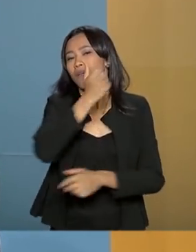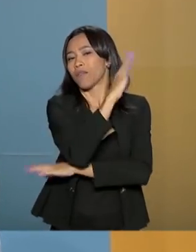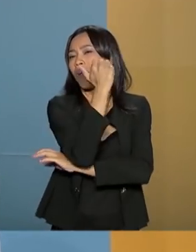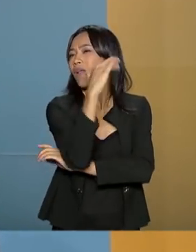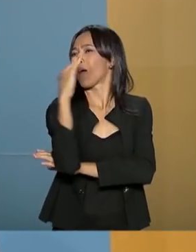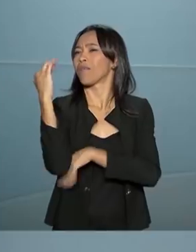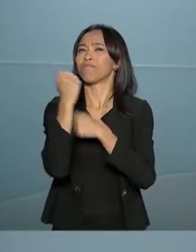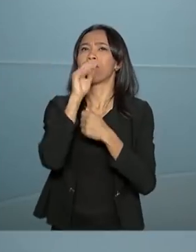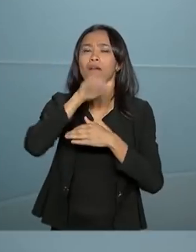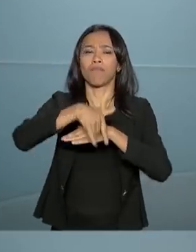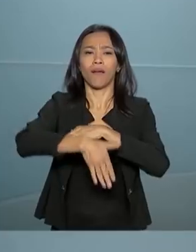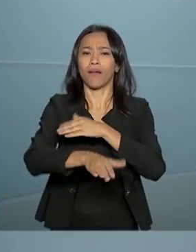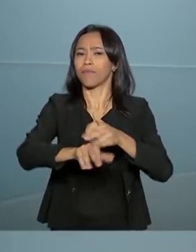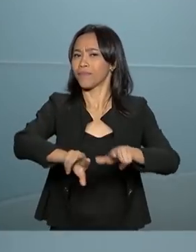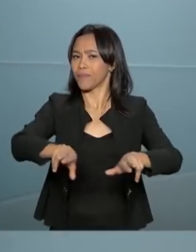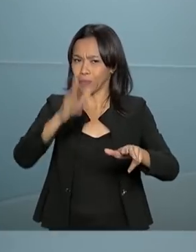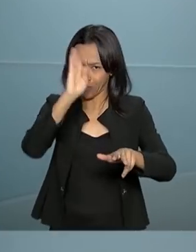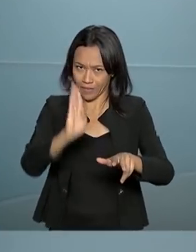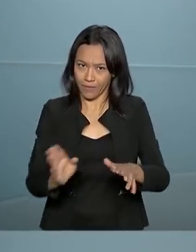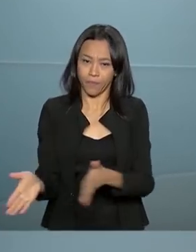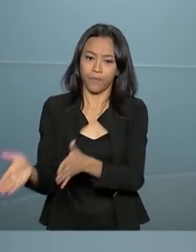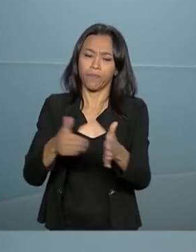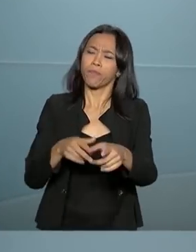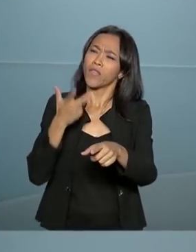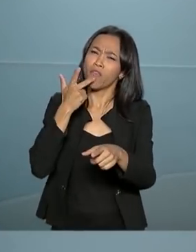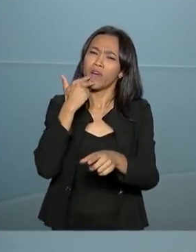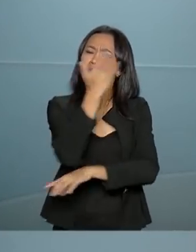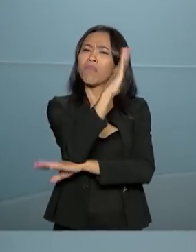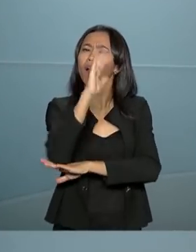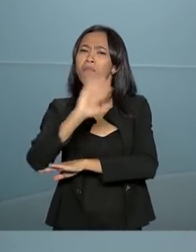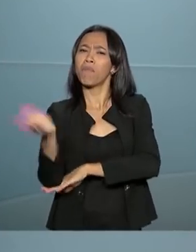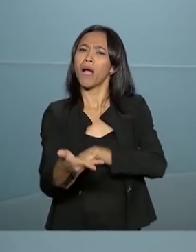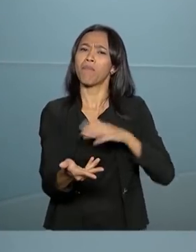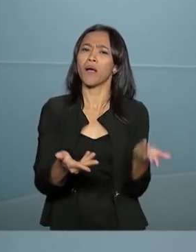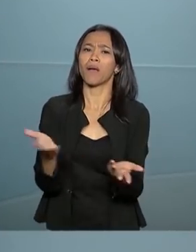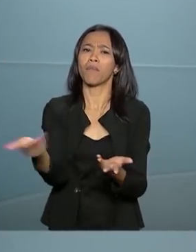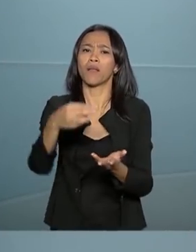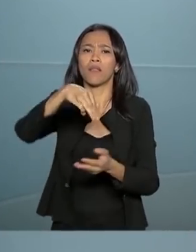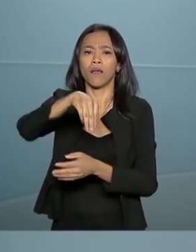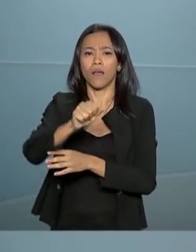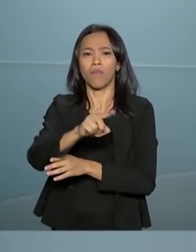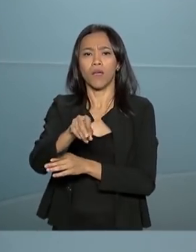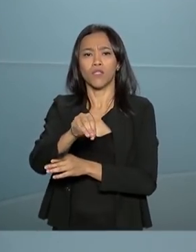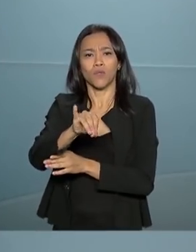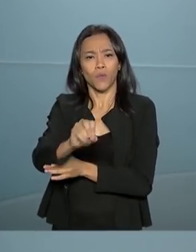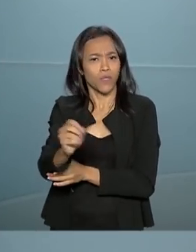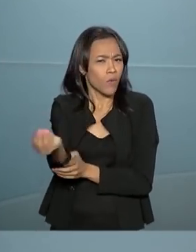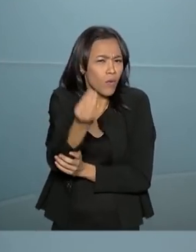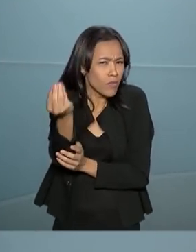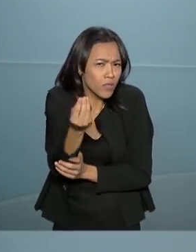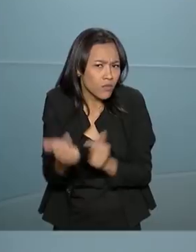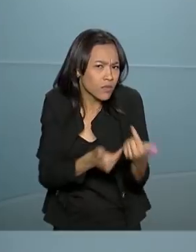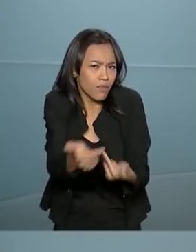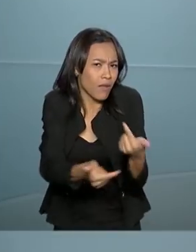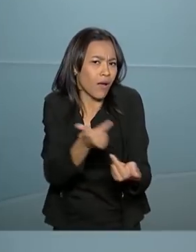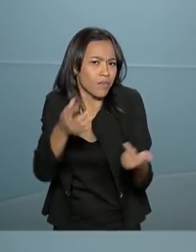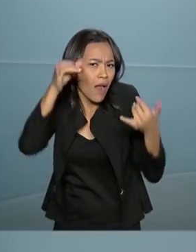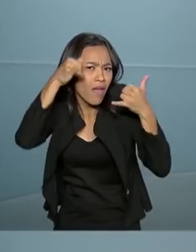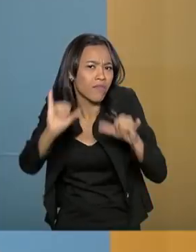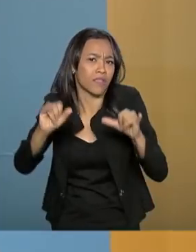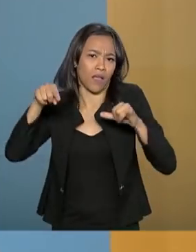nós temos no Brasil. Ministro, a gente falou um pouquinho sobre desmatamento na Amazônia. Como é que estão as ações de combate nessa região?